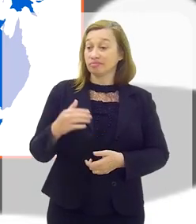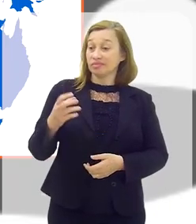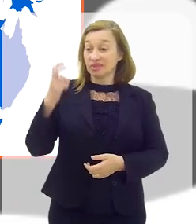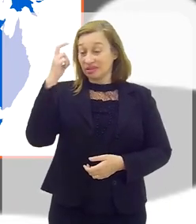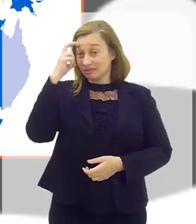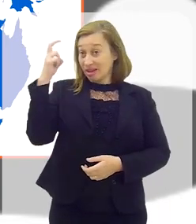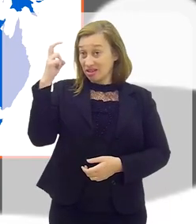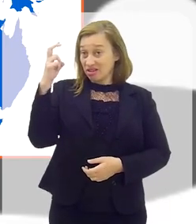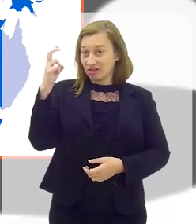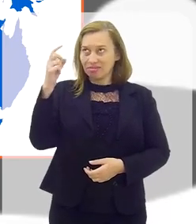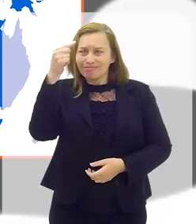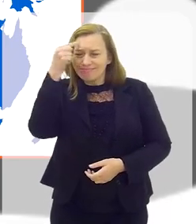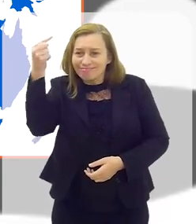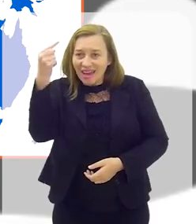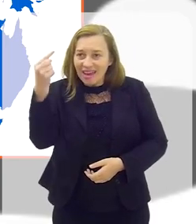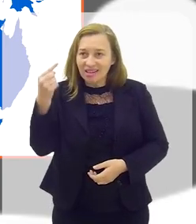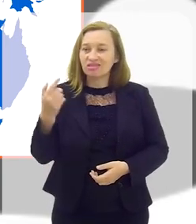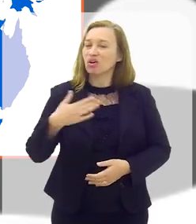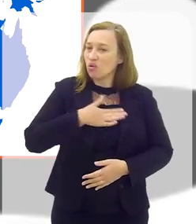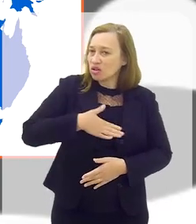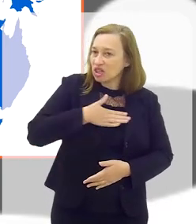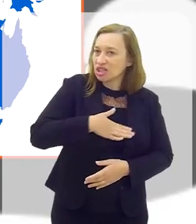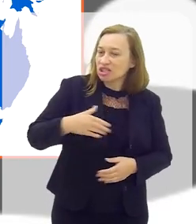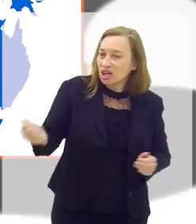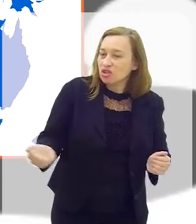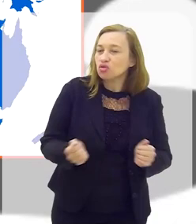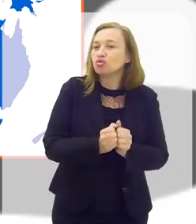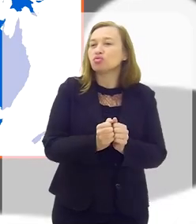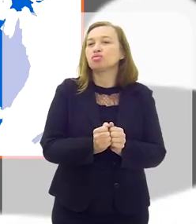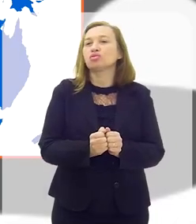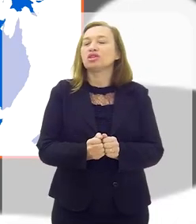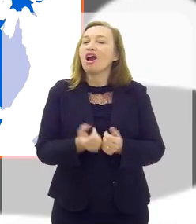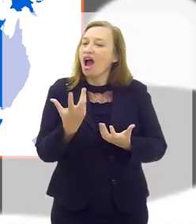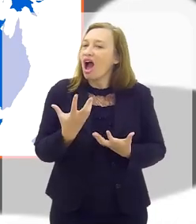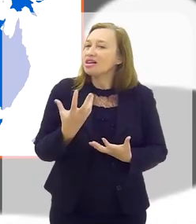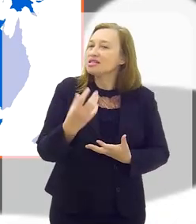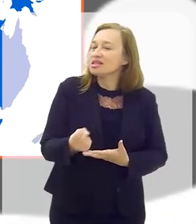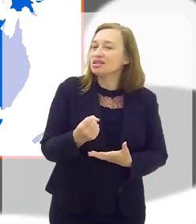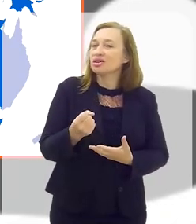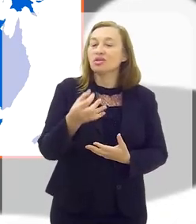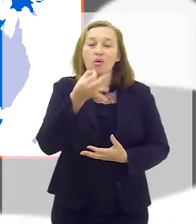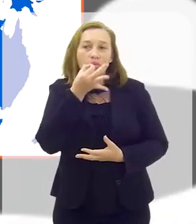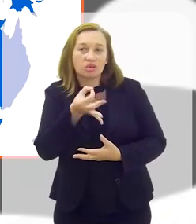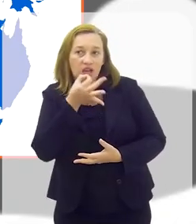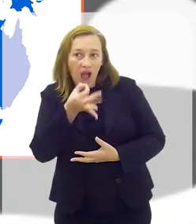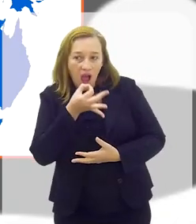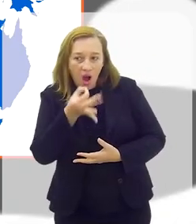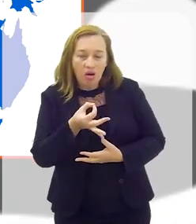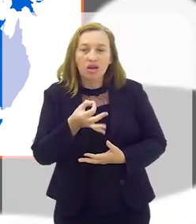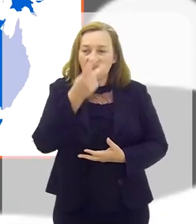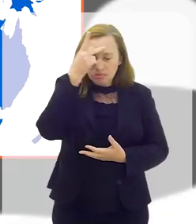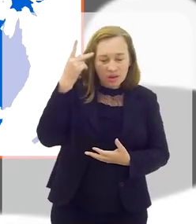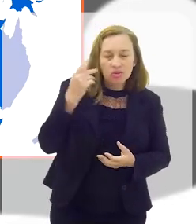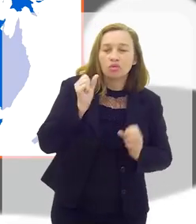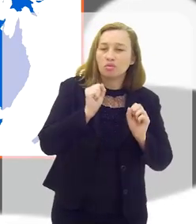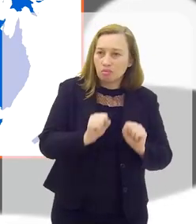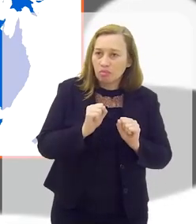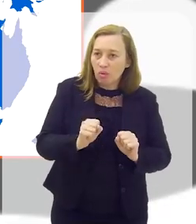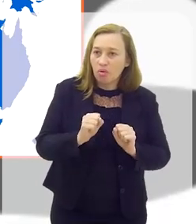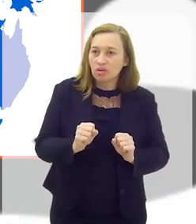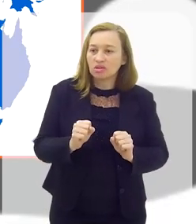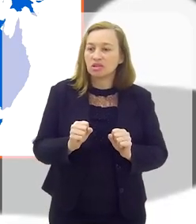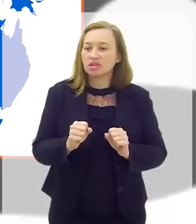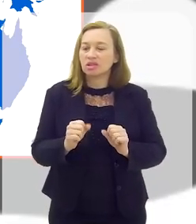geyser de ideias, então, se você gostaria de participar, se você está aceitando sugestões, se as pessoas podem